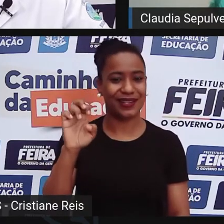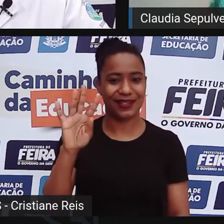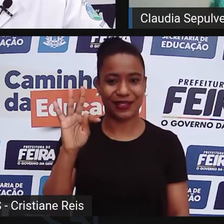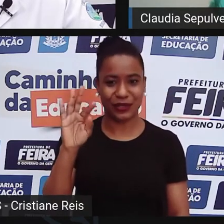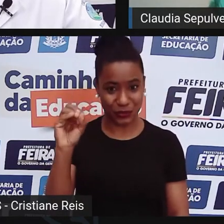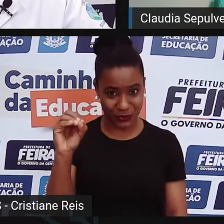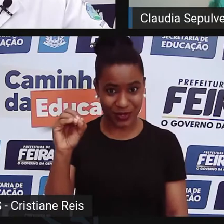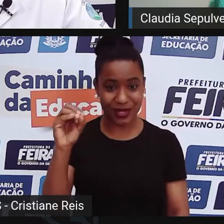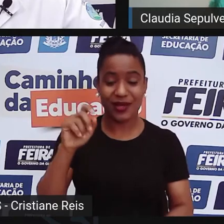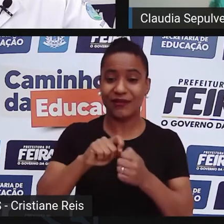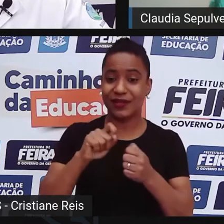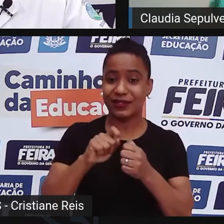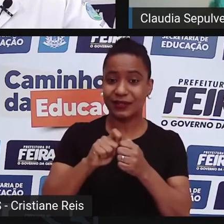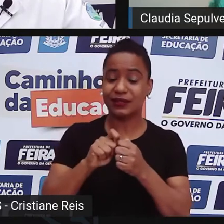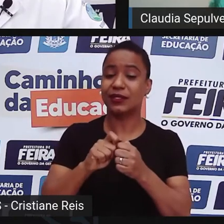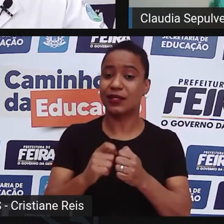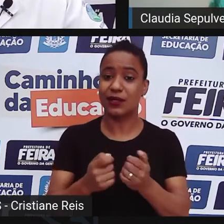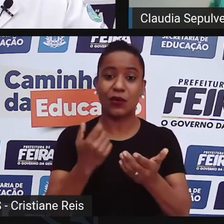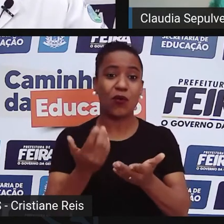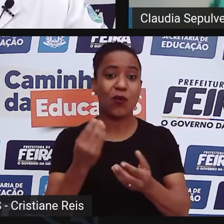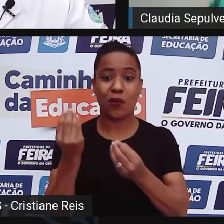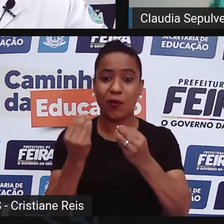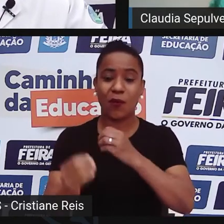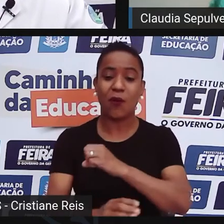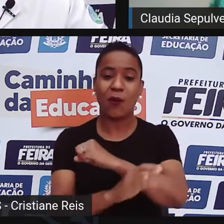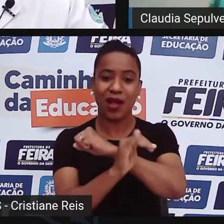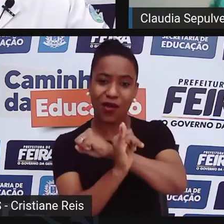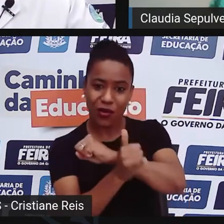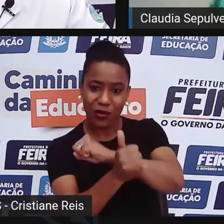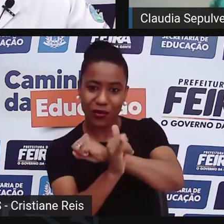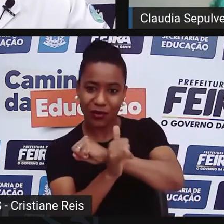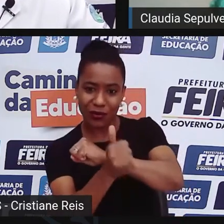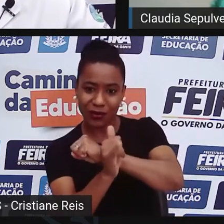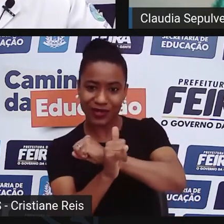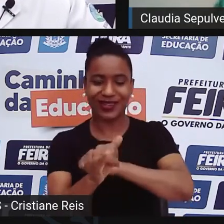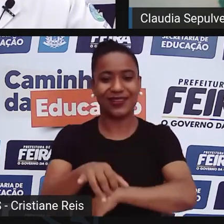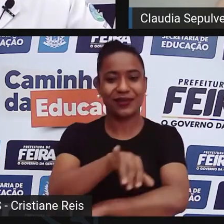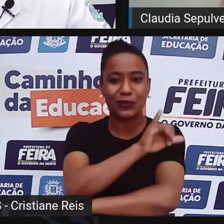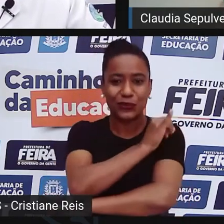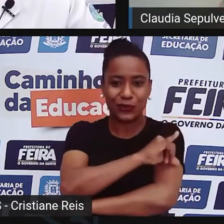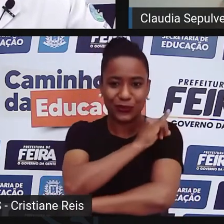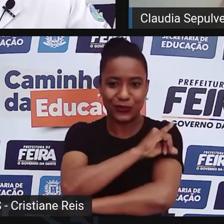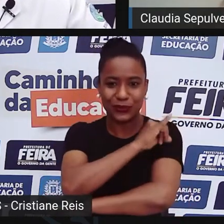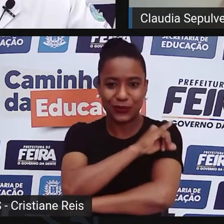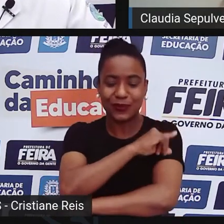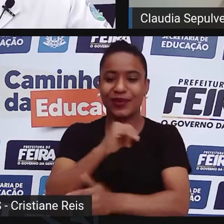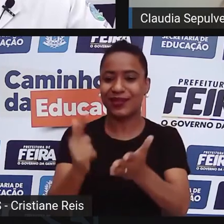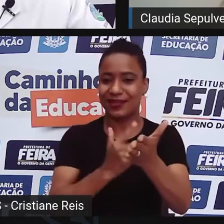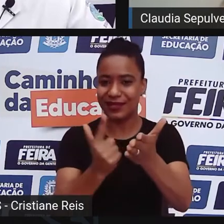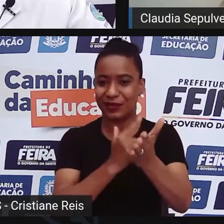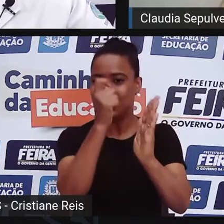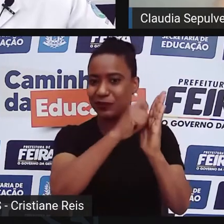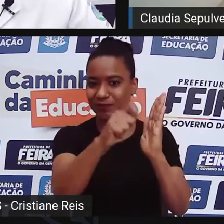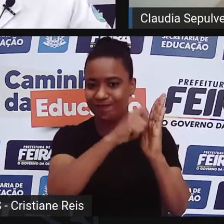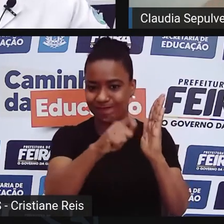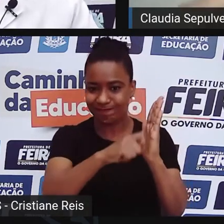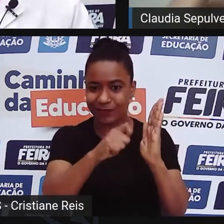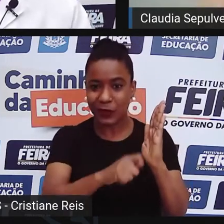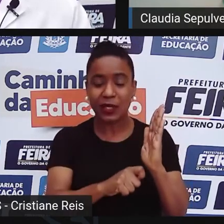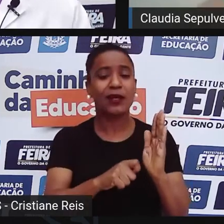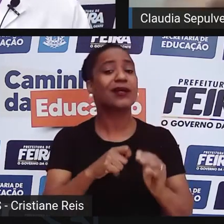Janeiro, com um olhar crítico ao racismo daquela época. Então, é importante mostrar que nós temos uma literatura